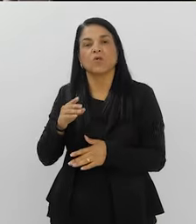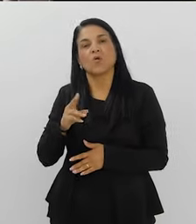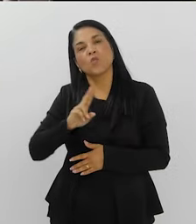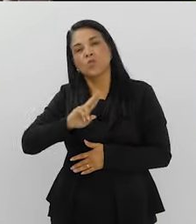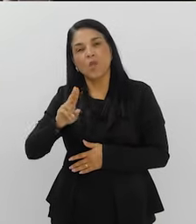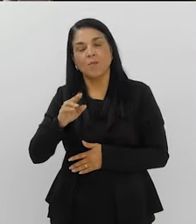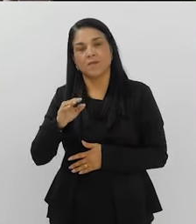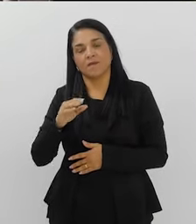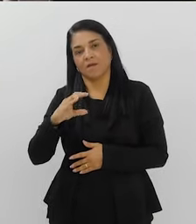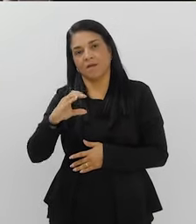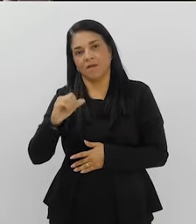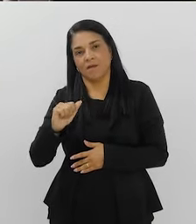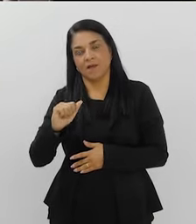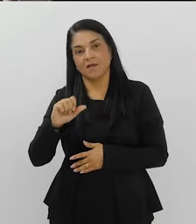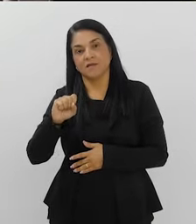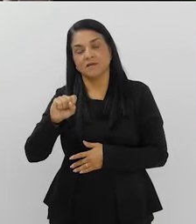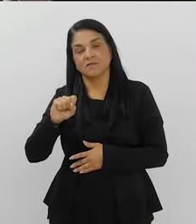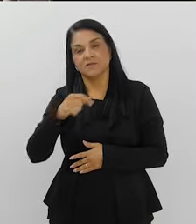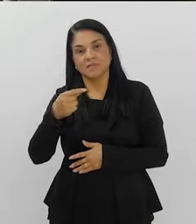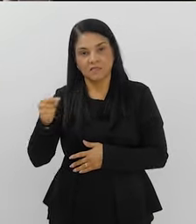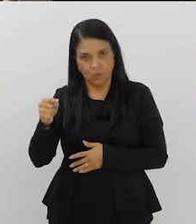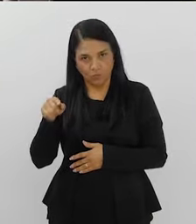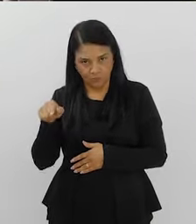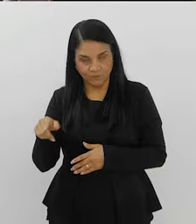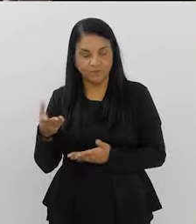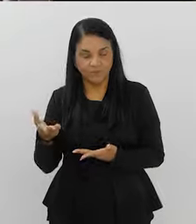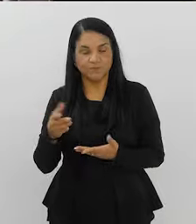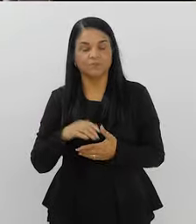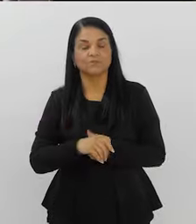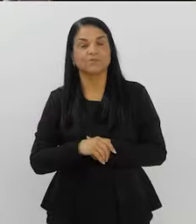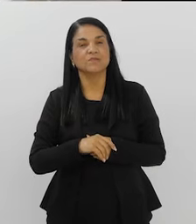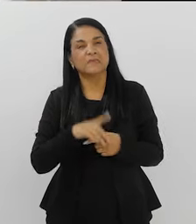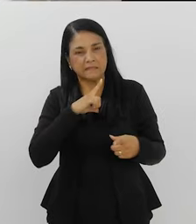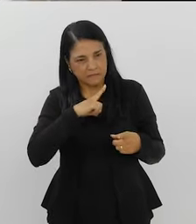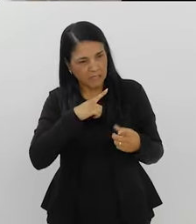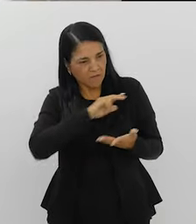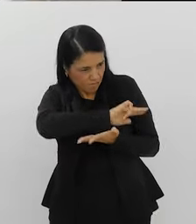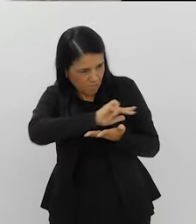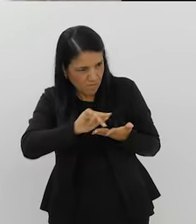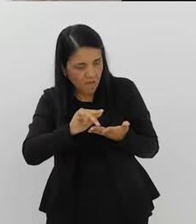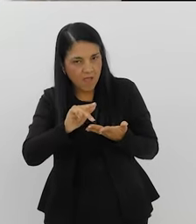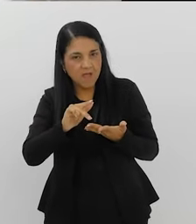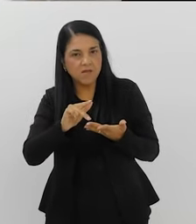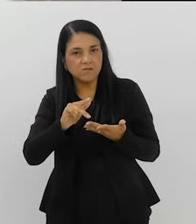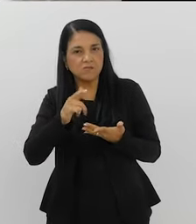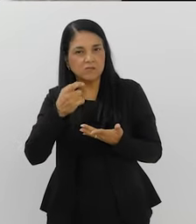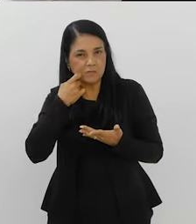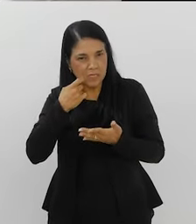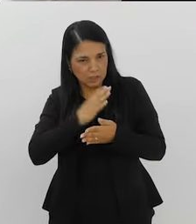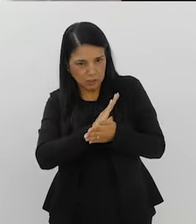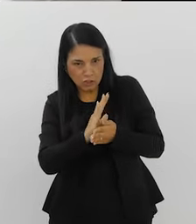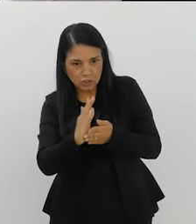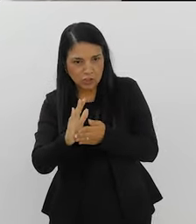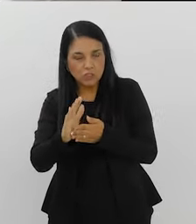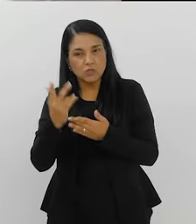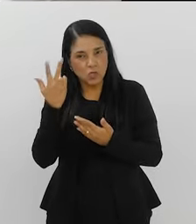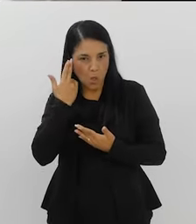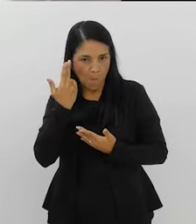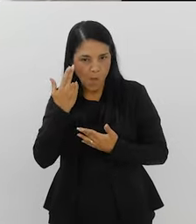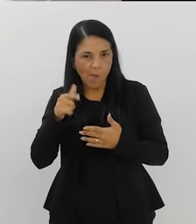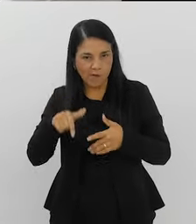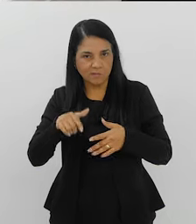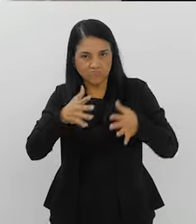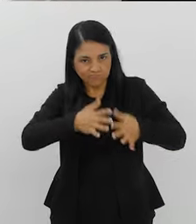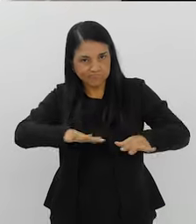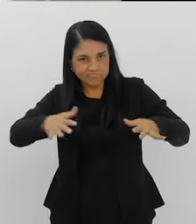também se alimentam dele. Se alimentam. O nome de cação, né? E tem muito desse animal aqui na nossa costa? Bem comum. Bem comum. É